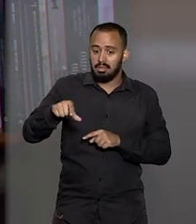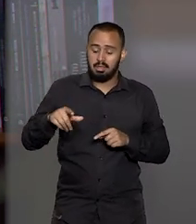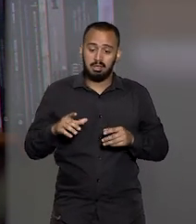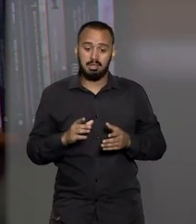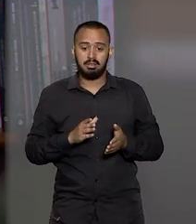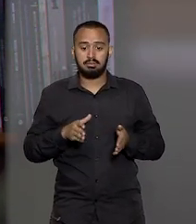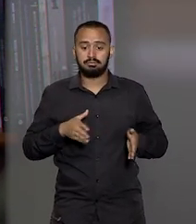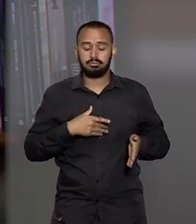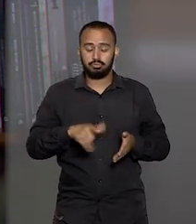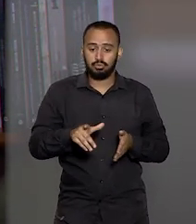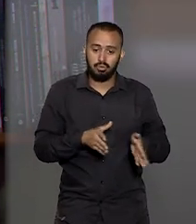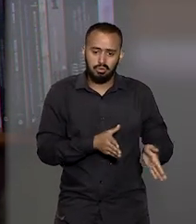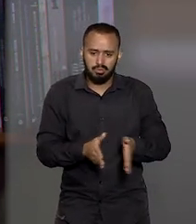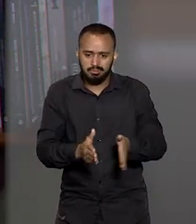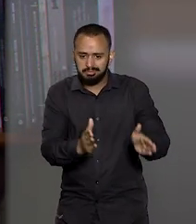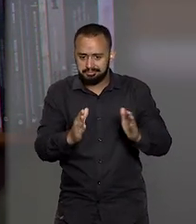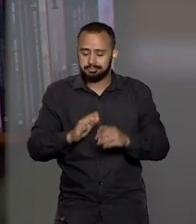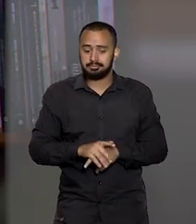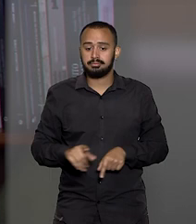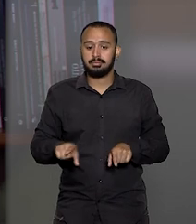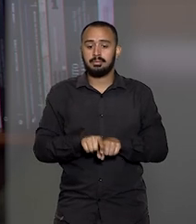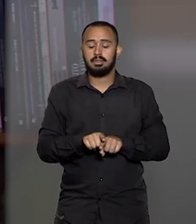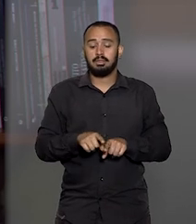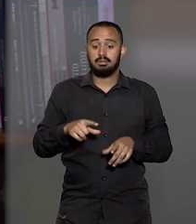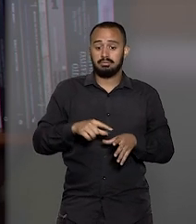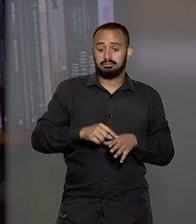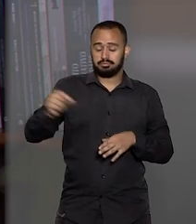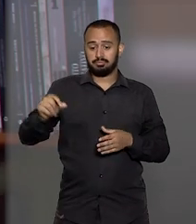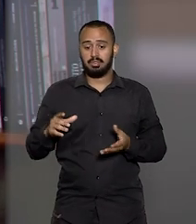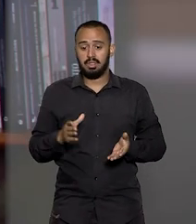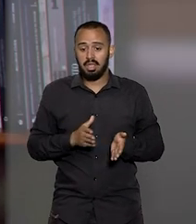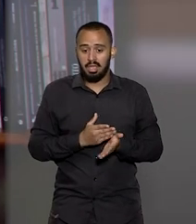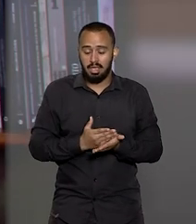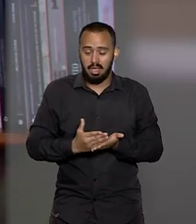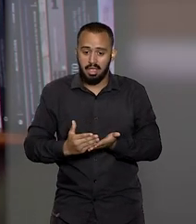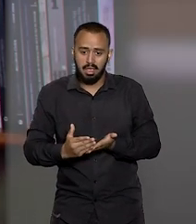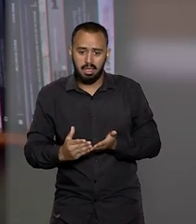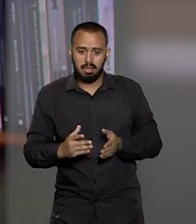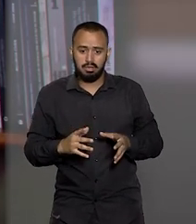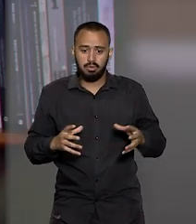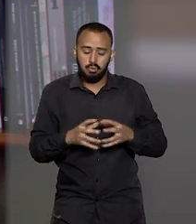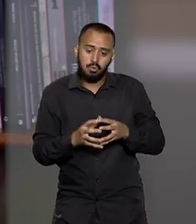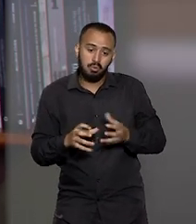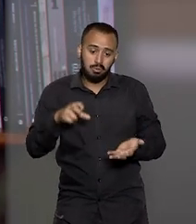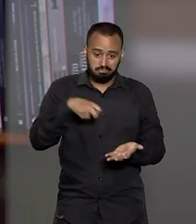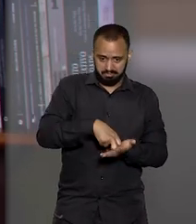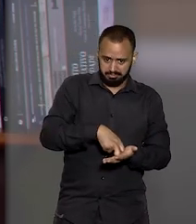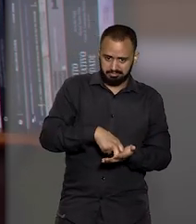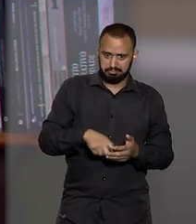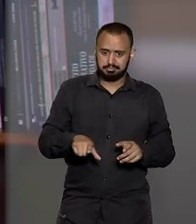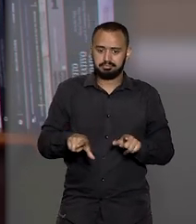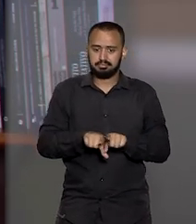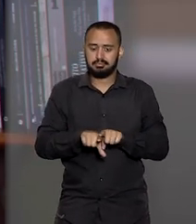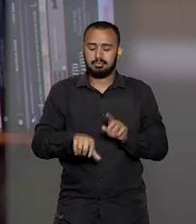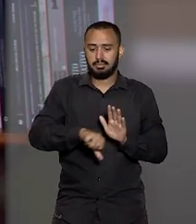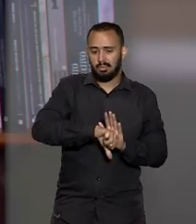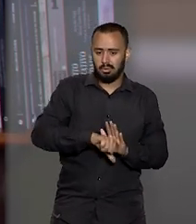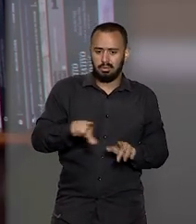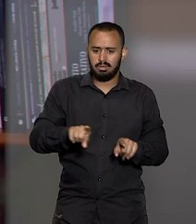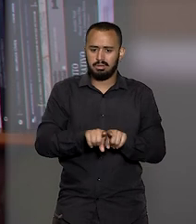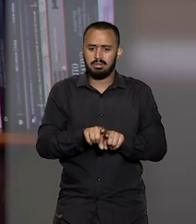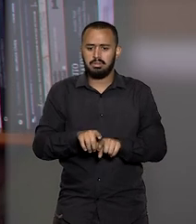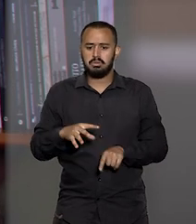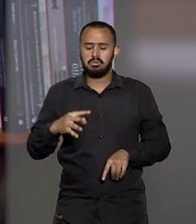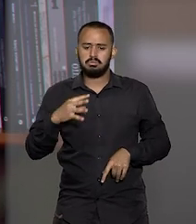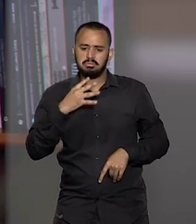da casa, atuou destacadamente na área criminal, firmou entendimentos de grande repercussão, magistrado de